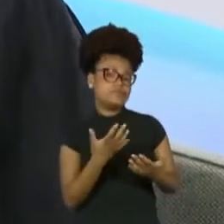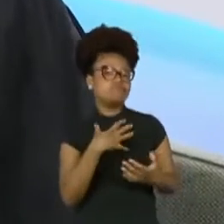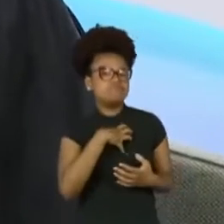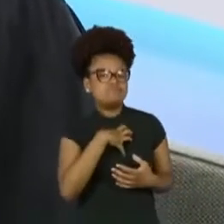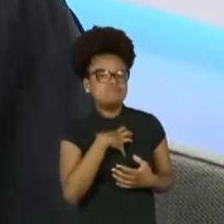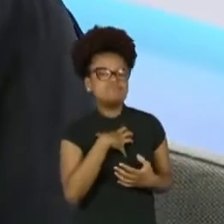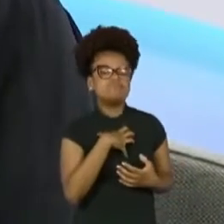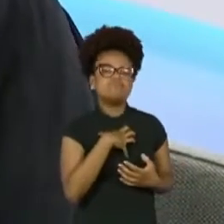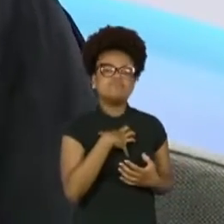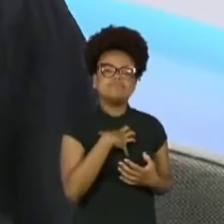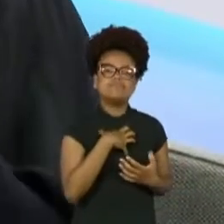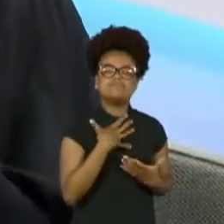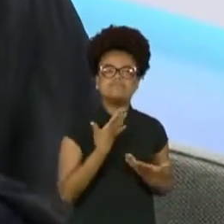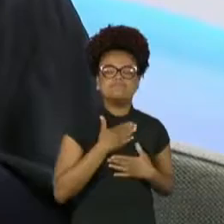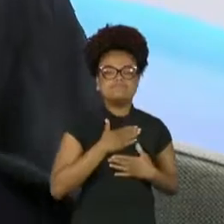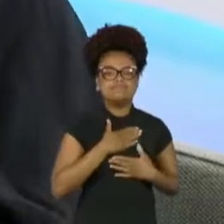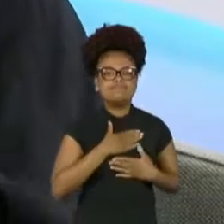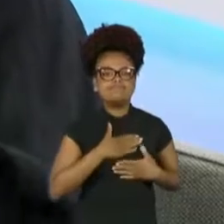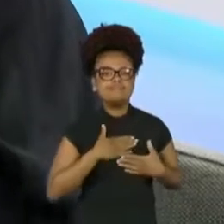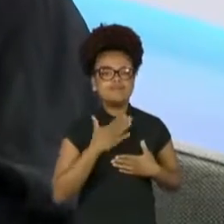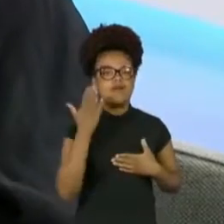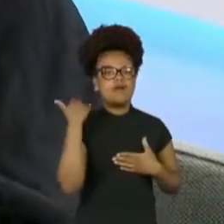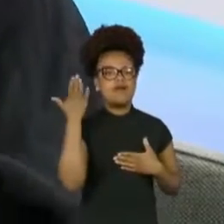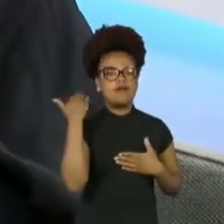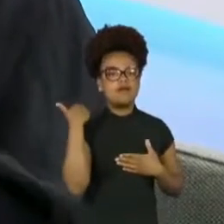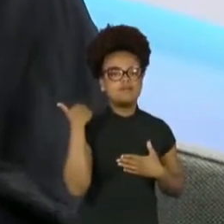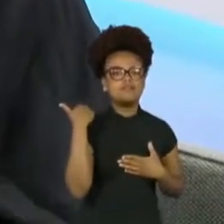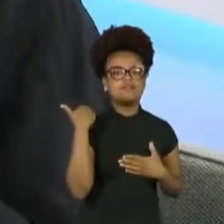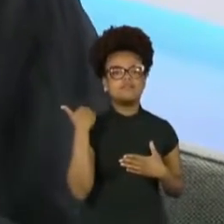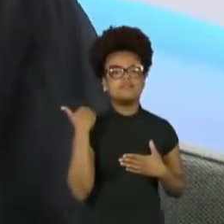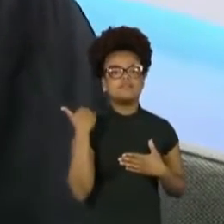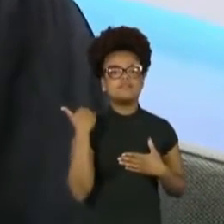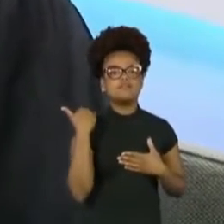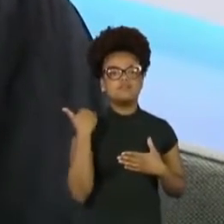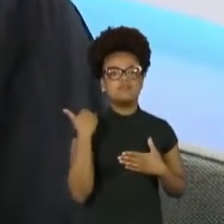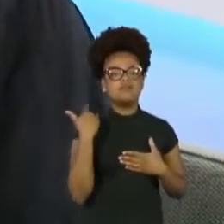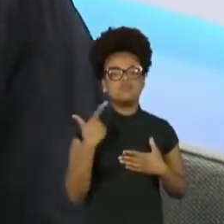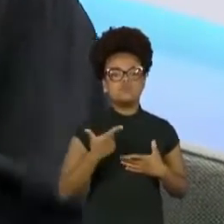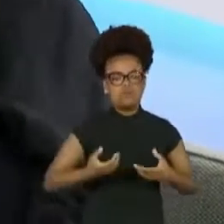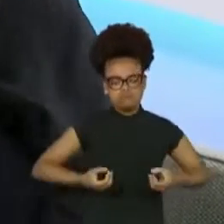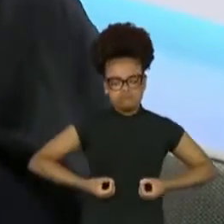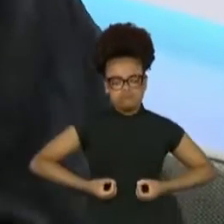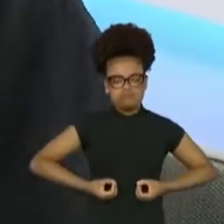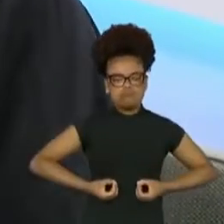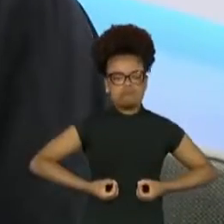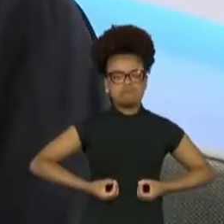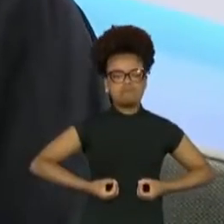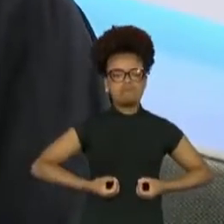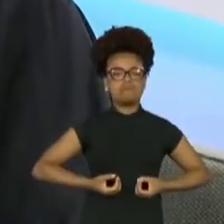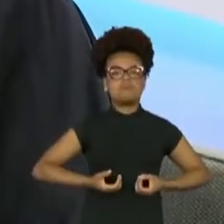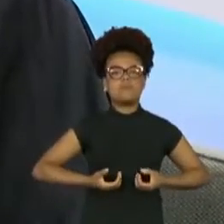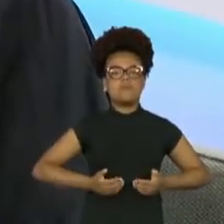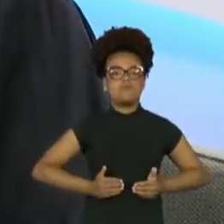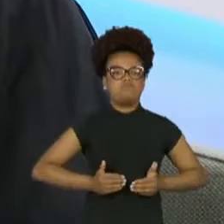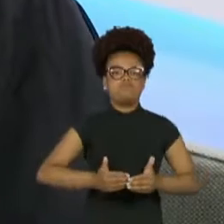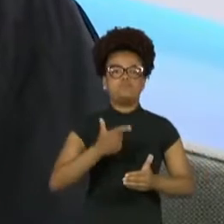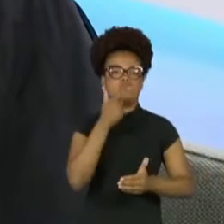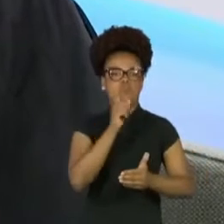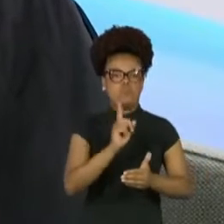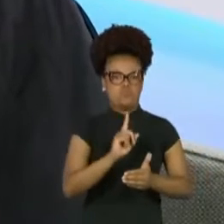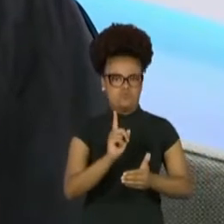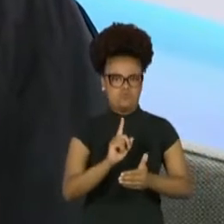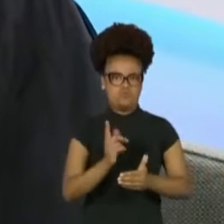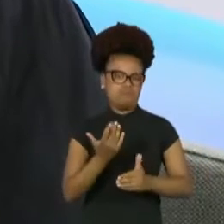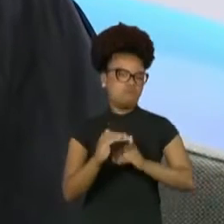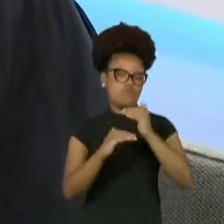infantil. Eu não pude ter. Eu sempre, nunca chegava ao final do segundo mês. Minha...